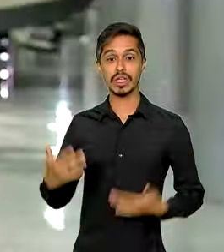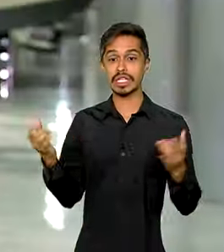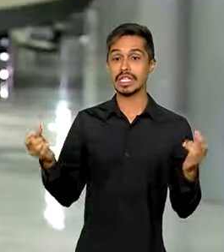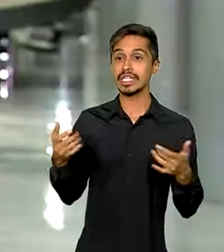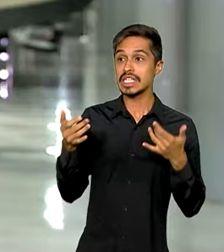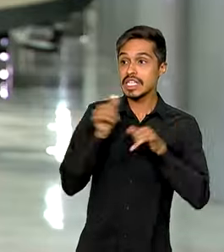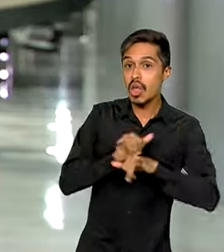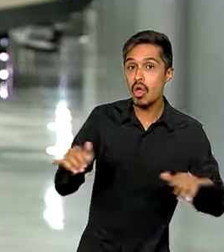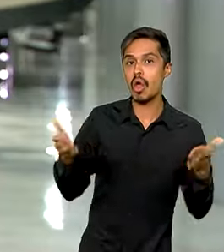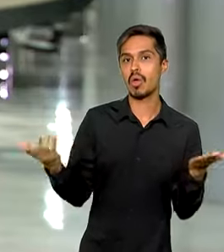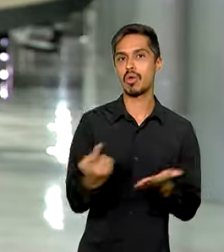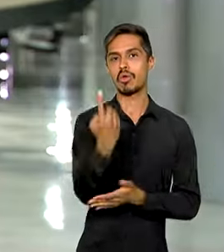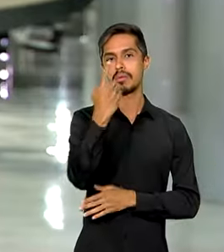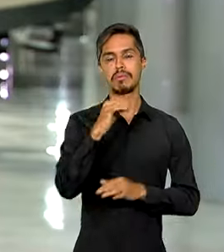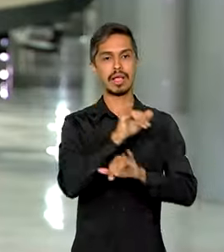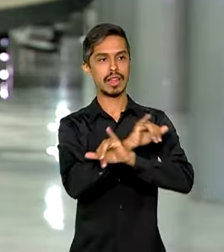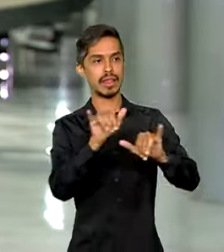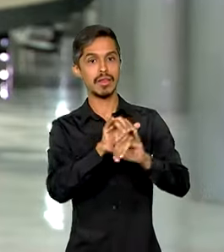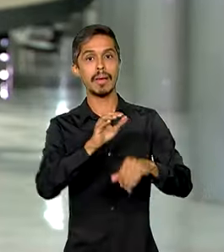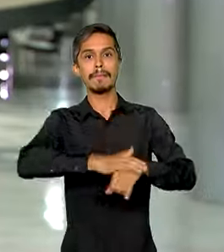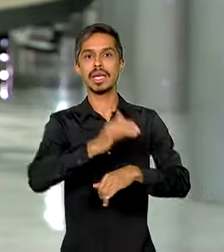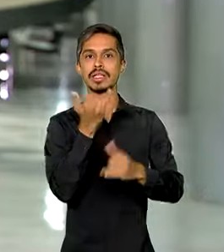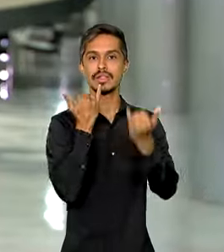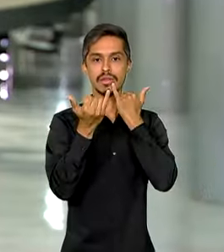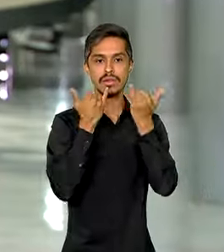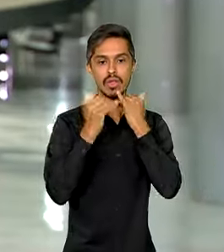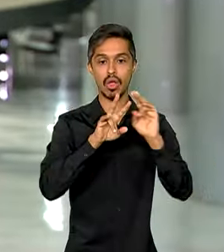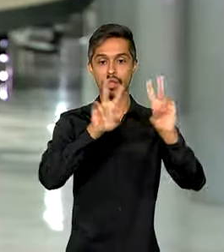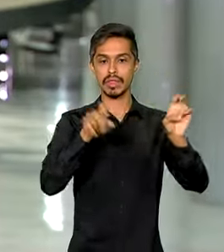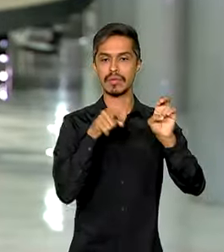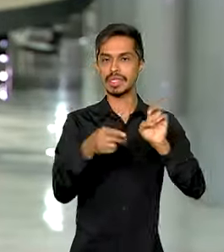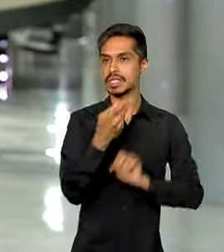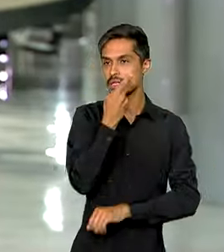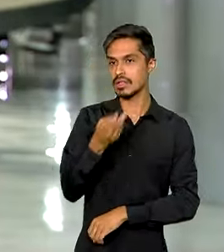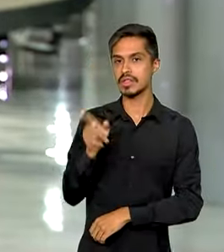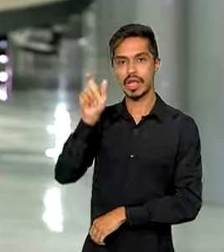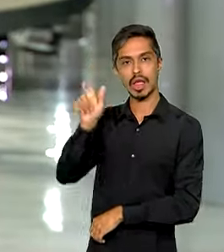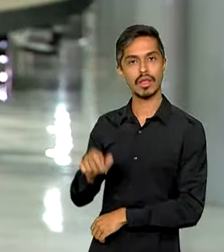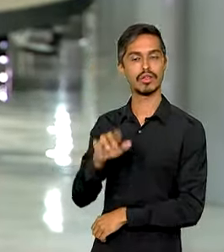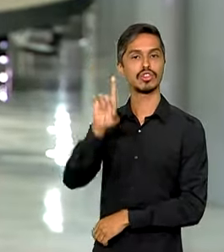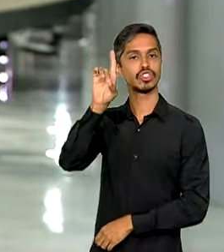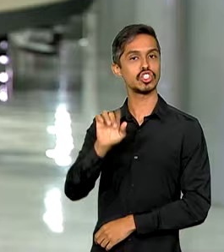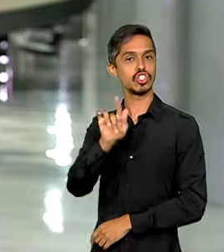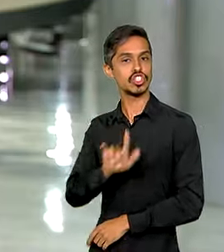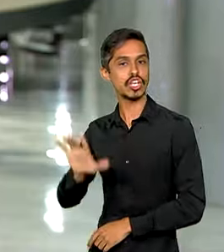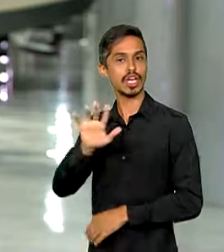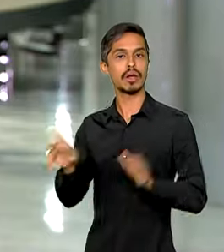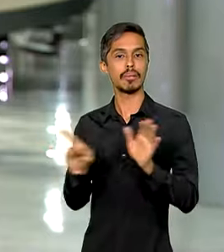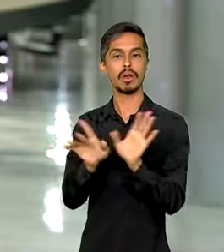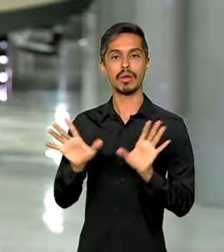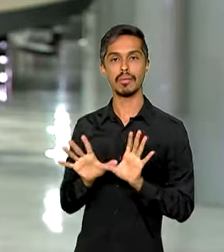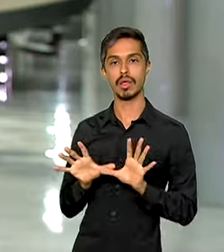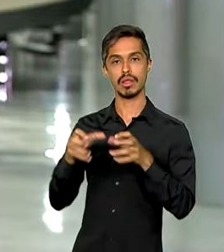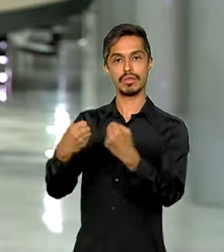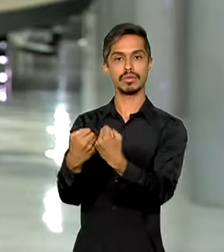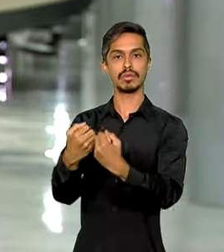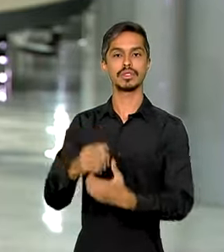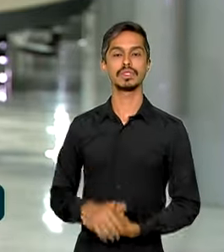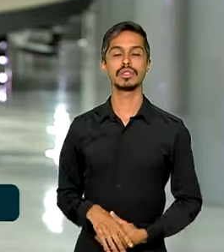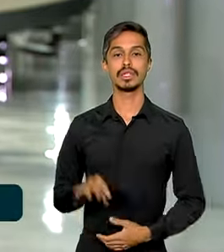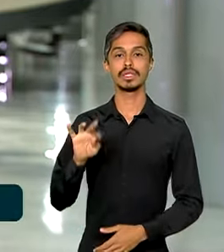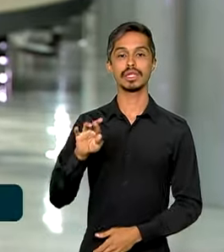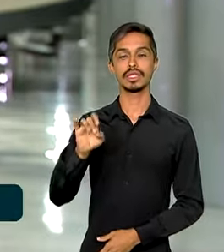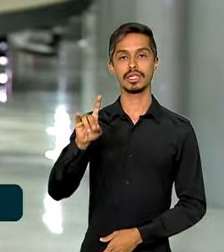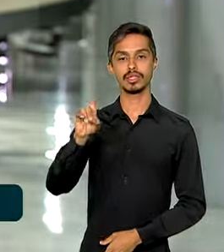de divulgar uma nota com mais informações sobre essa visita do diretor geral da Organização Mundial da Saúde, o